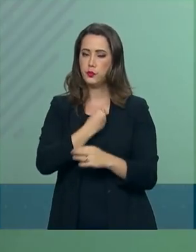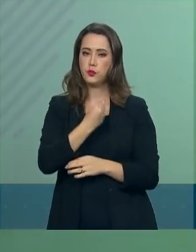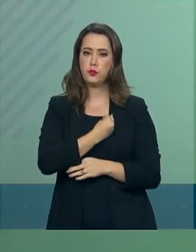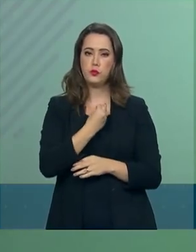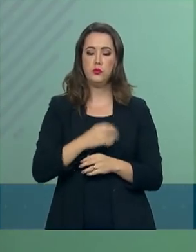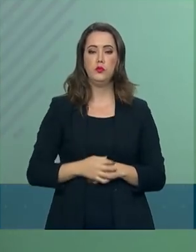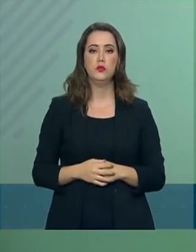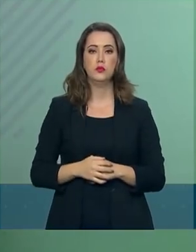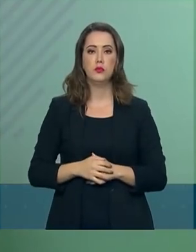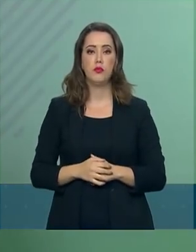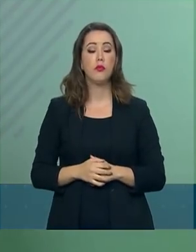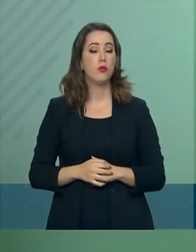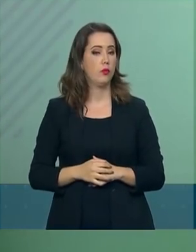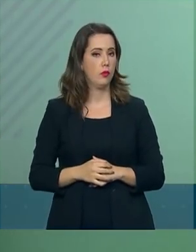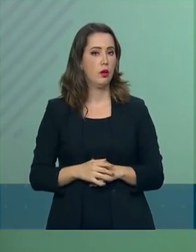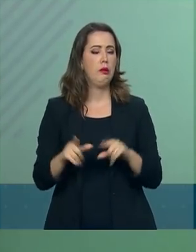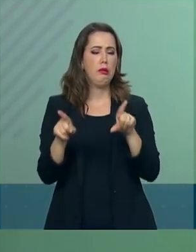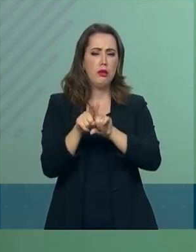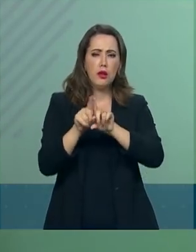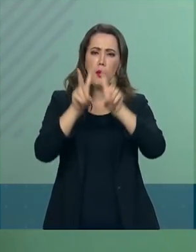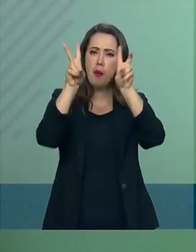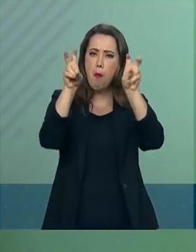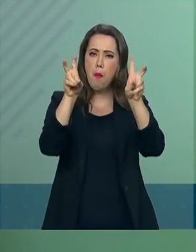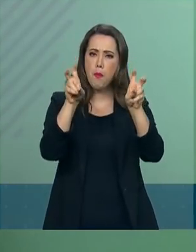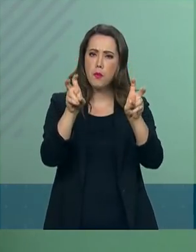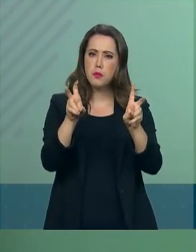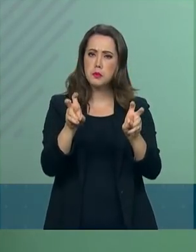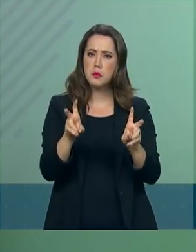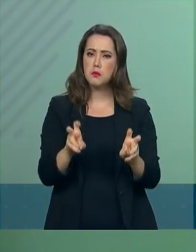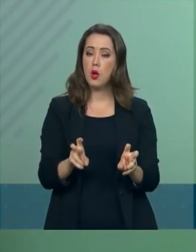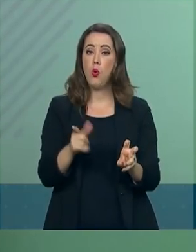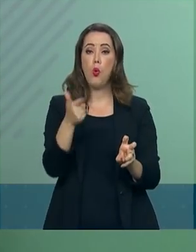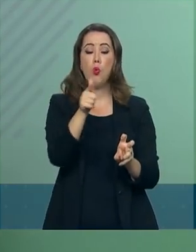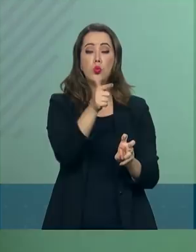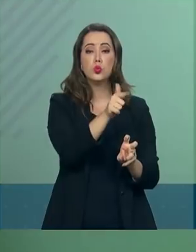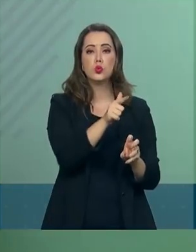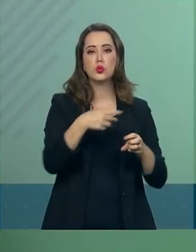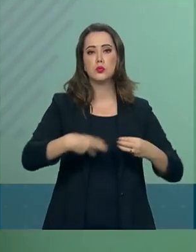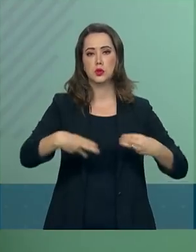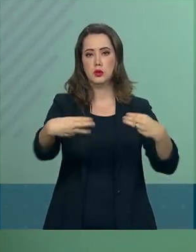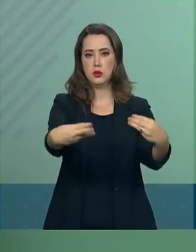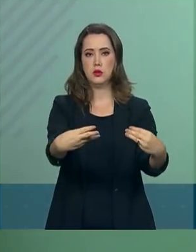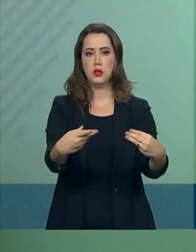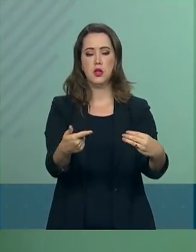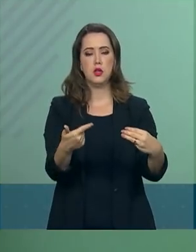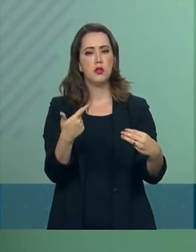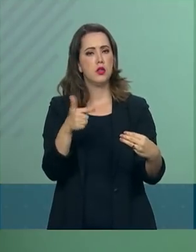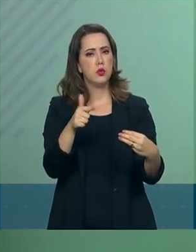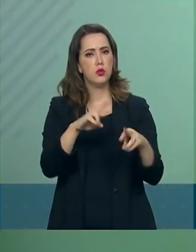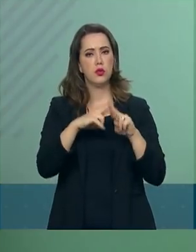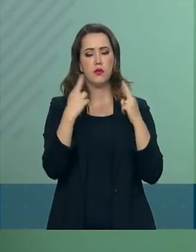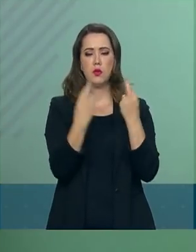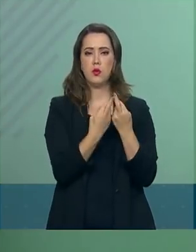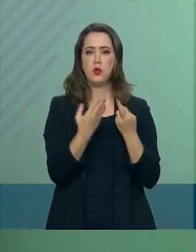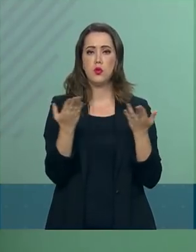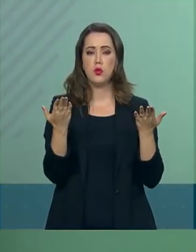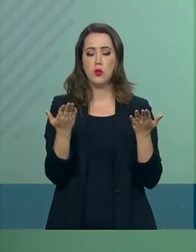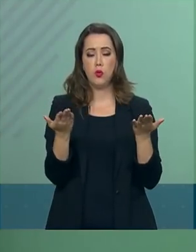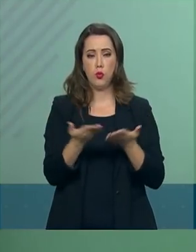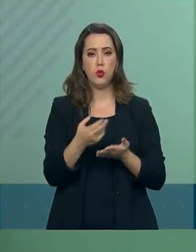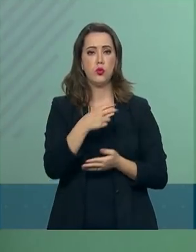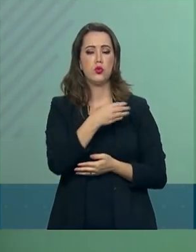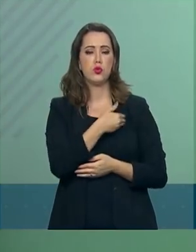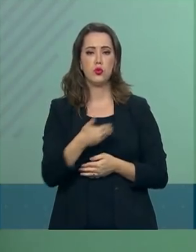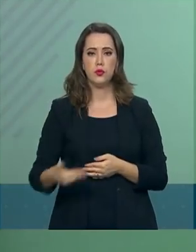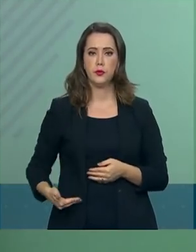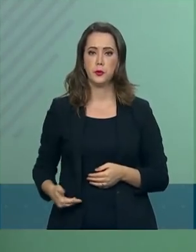Alguns temas referentes aos ministérios que não estiveram consignados na reunião de governo.